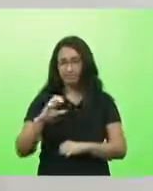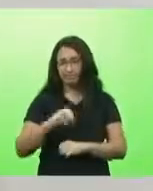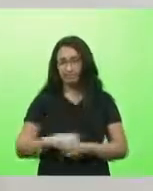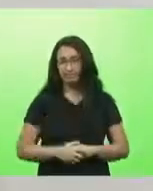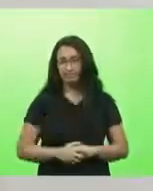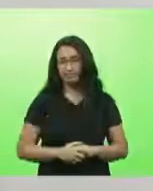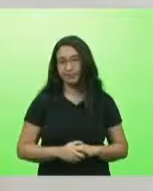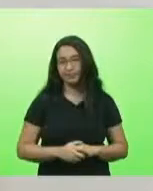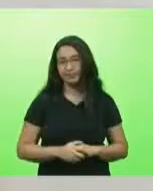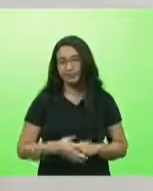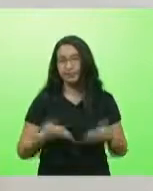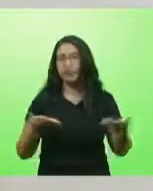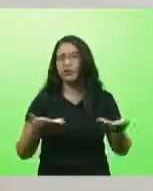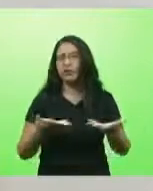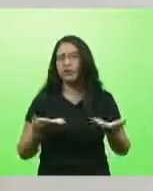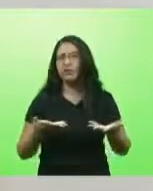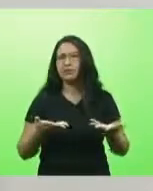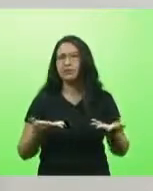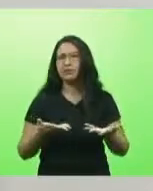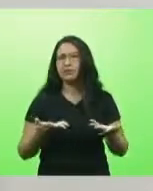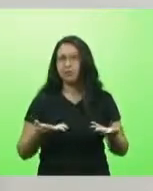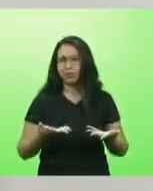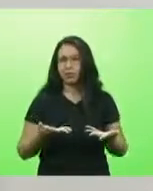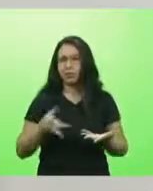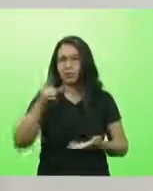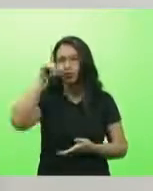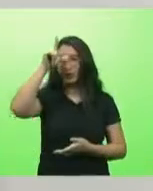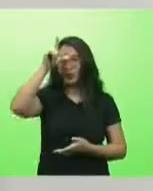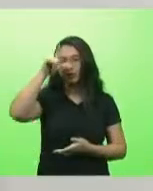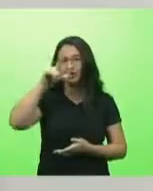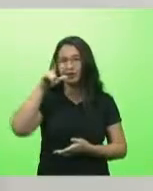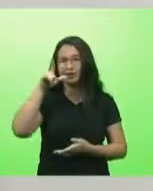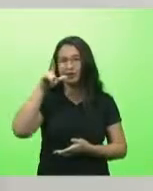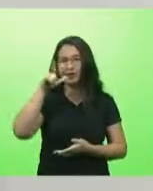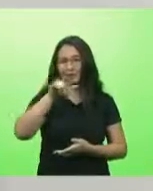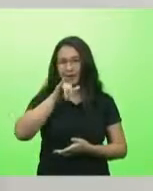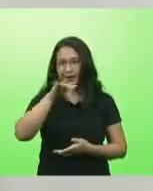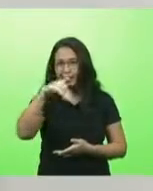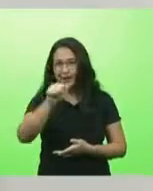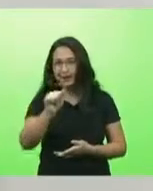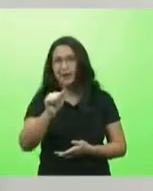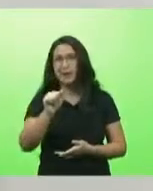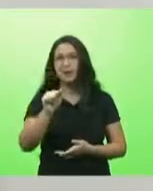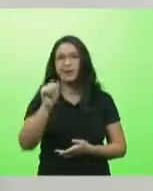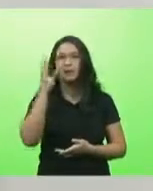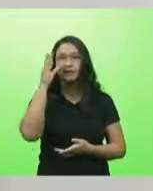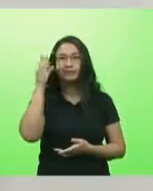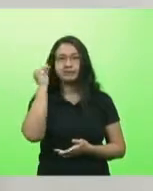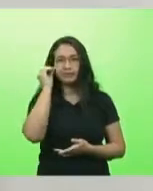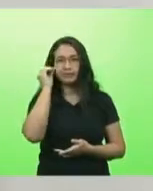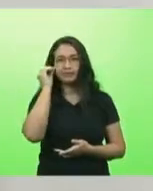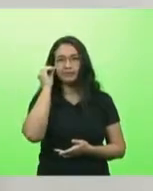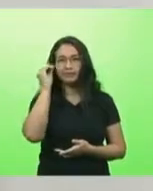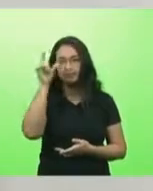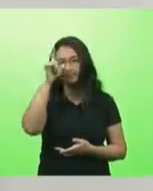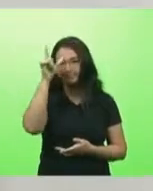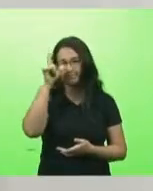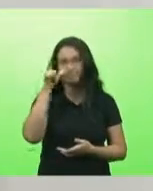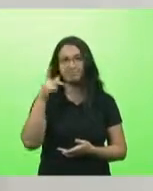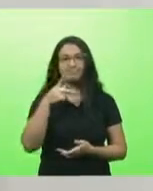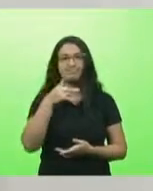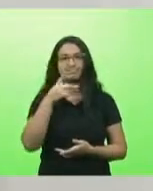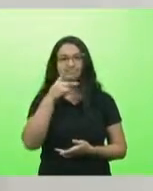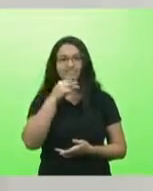hoje, deputado Lima, deputado da Campanhol, deputado Cobalquini, deputado Miuto,